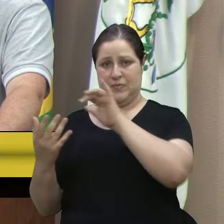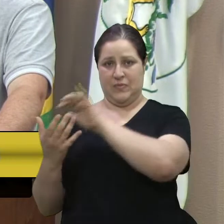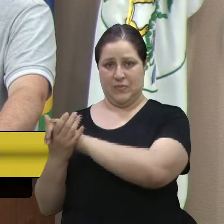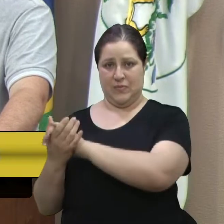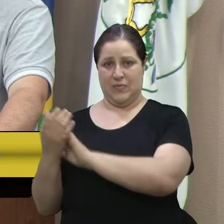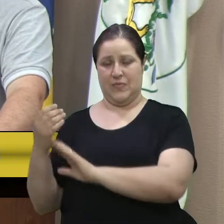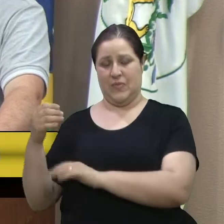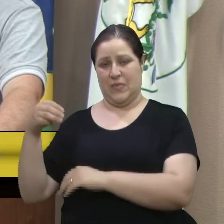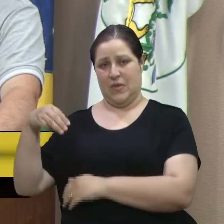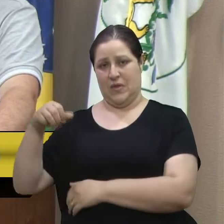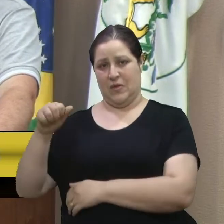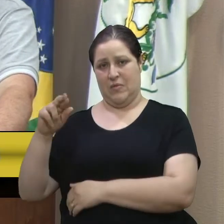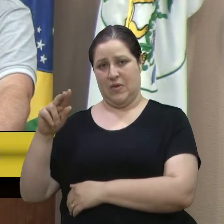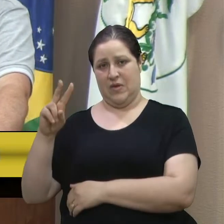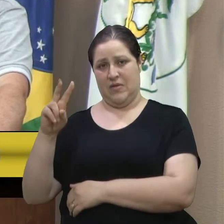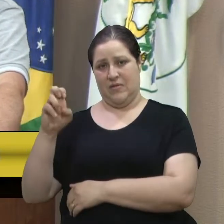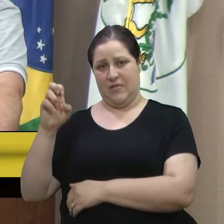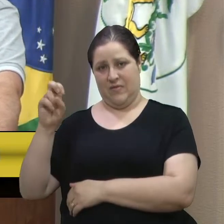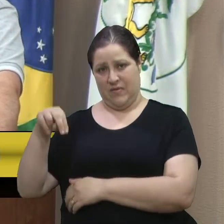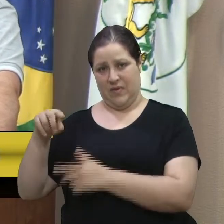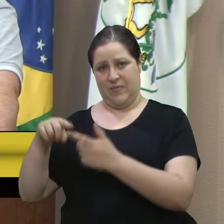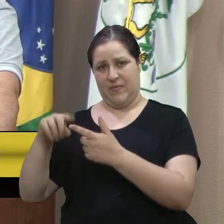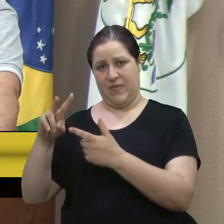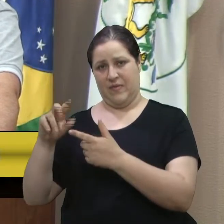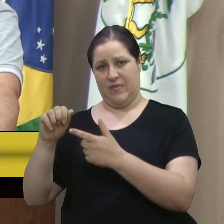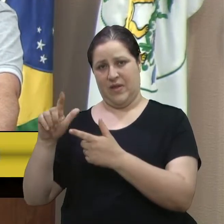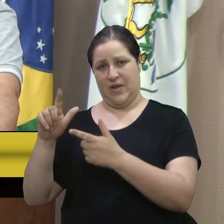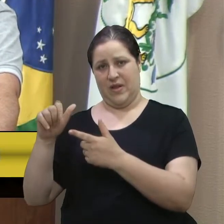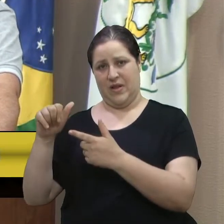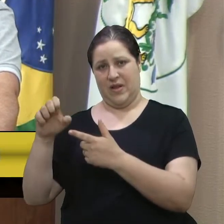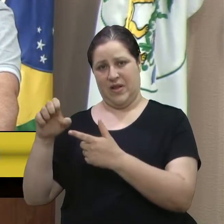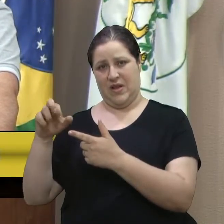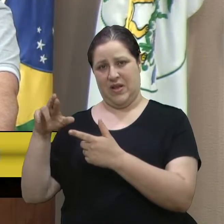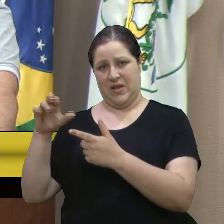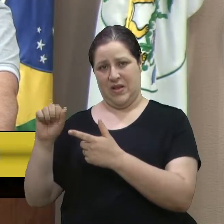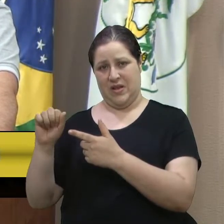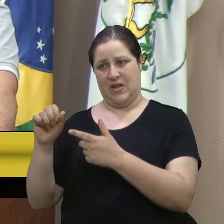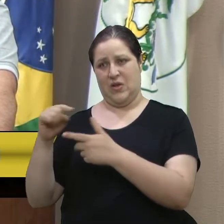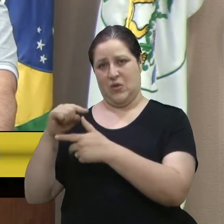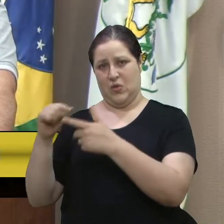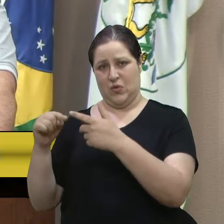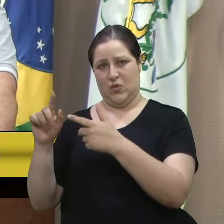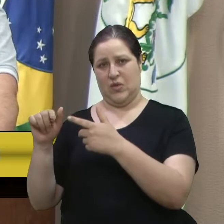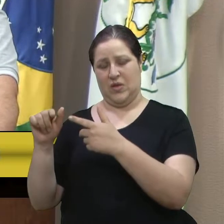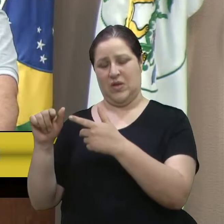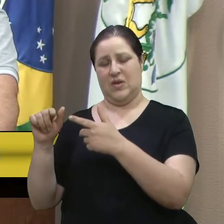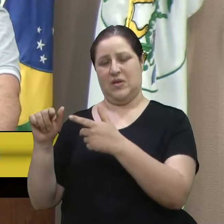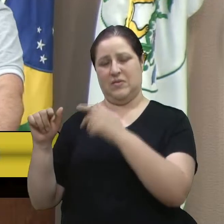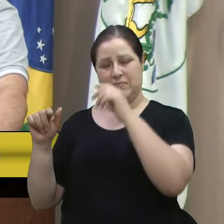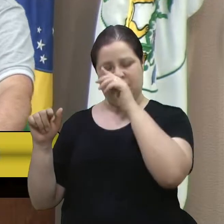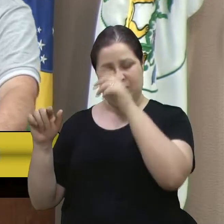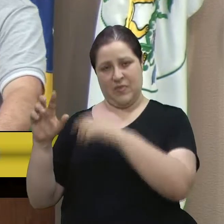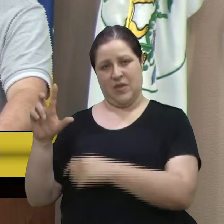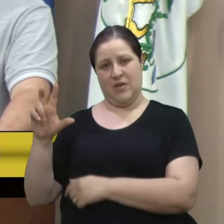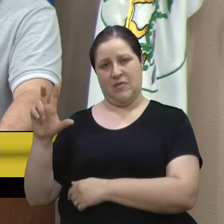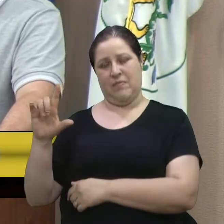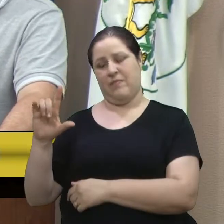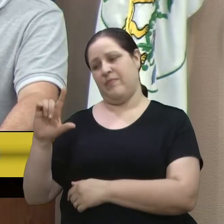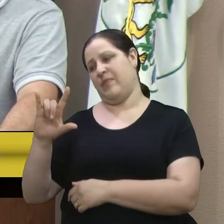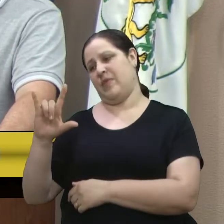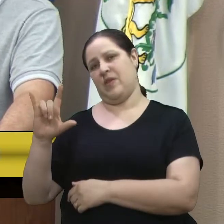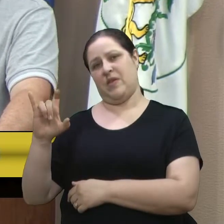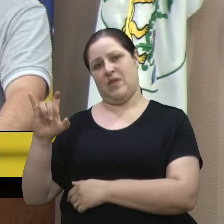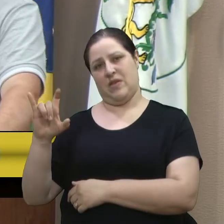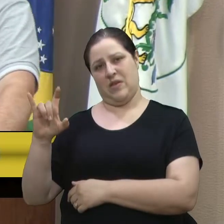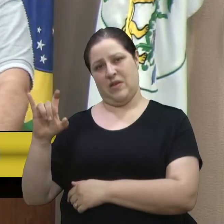Valéria, que são de São Paulo, e o blog deles, o Insta deles é Paixão por Estádios, e